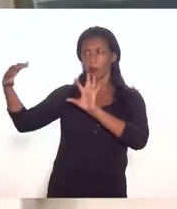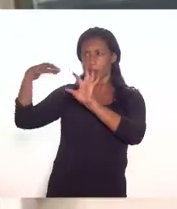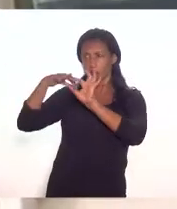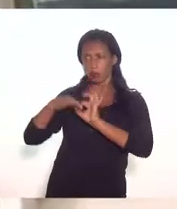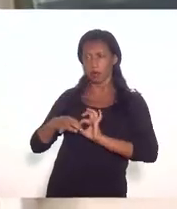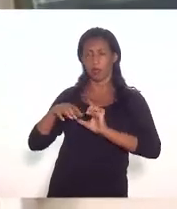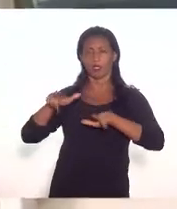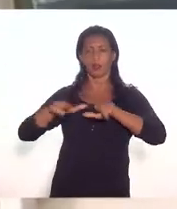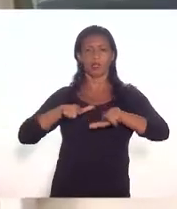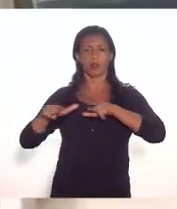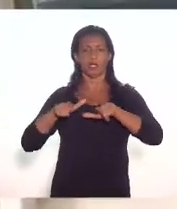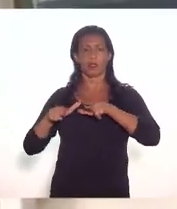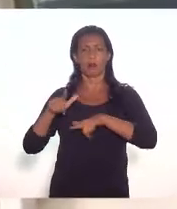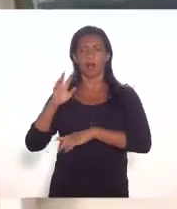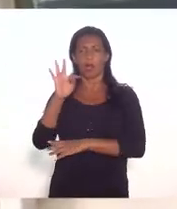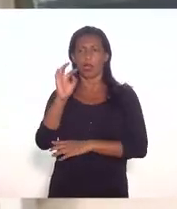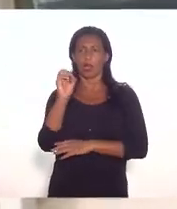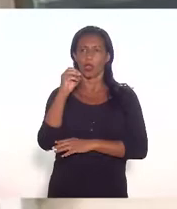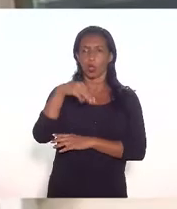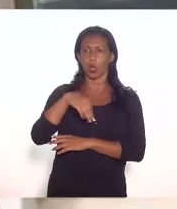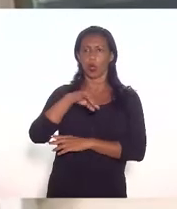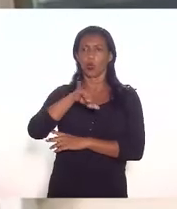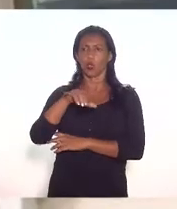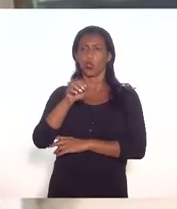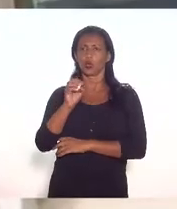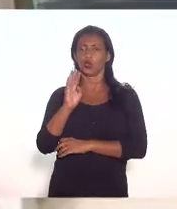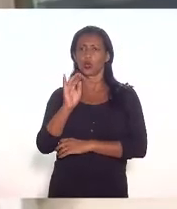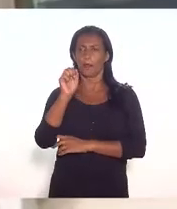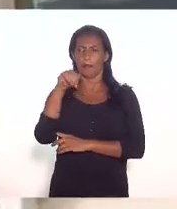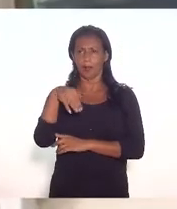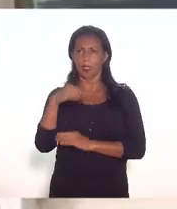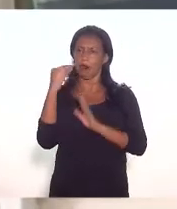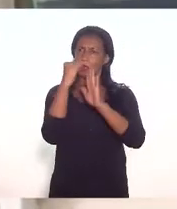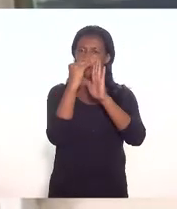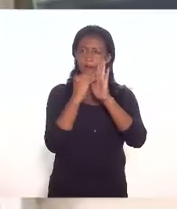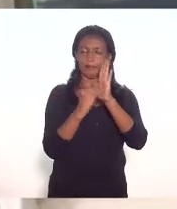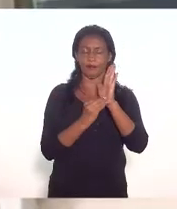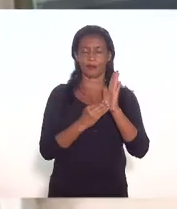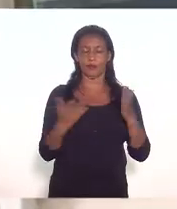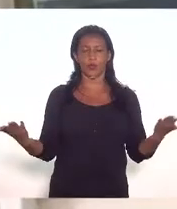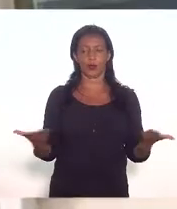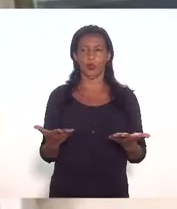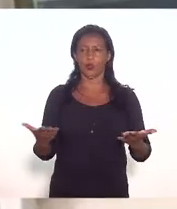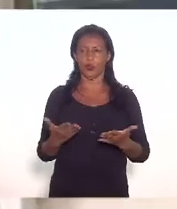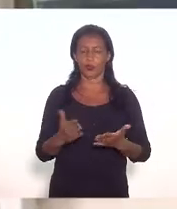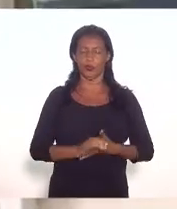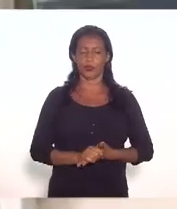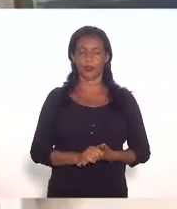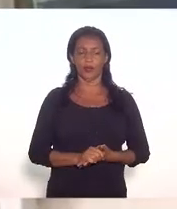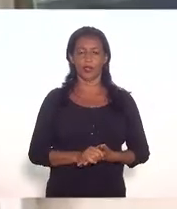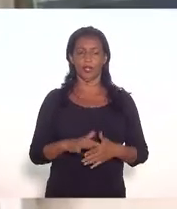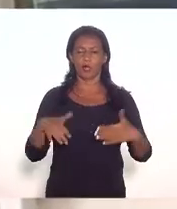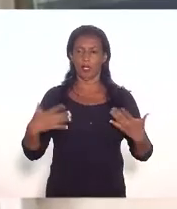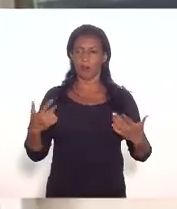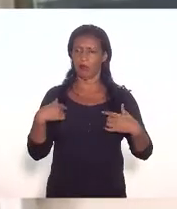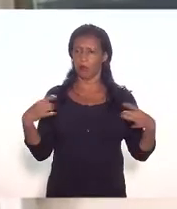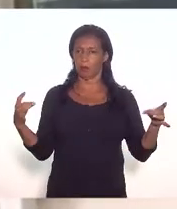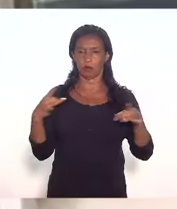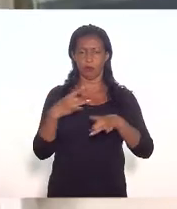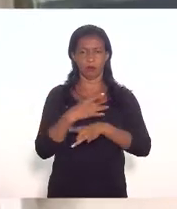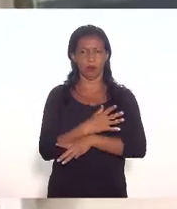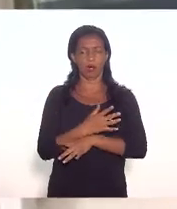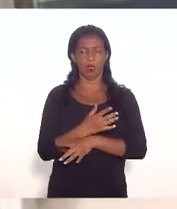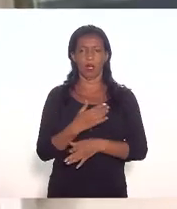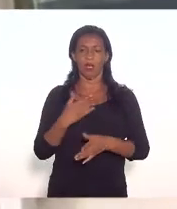no aeroporto Tom Jobim então eu acho que eram essas colocações que eu queria fazer e enfim estou à disposição para